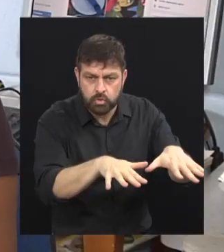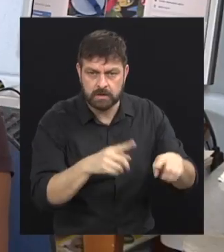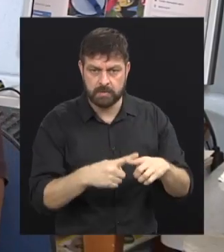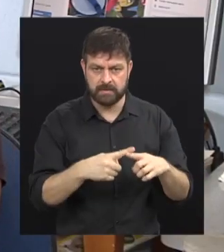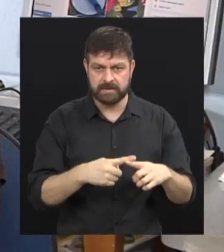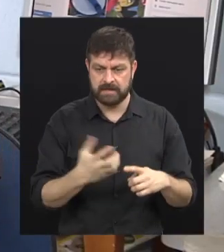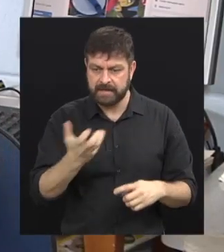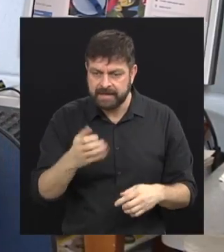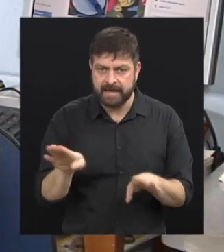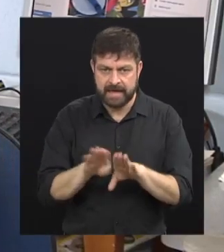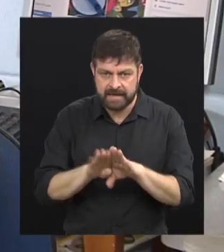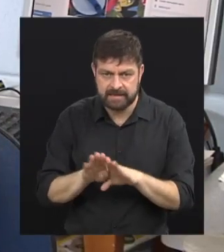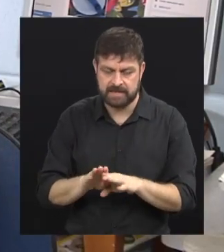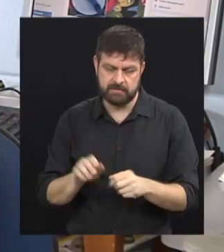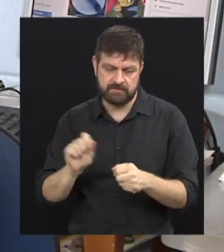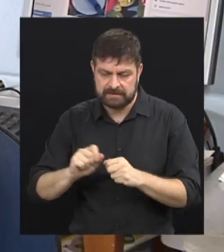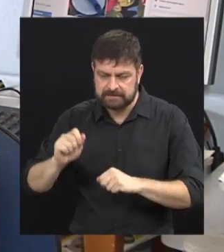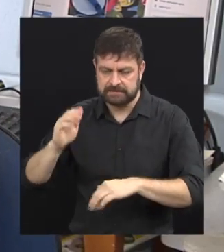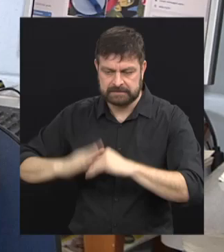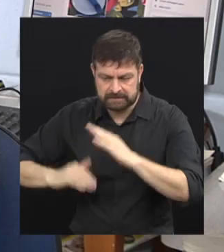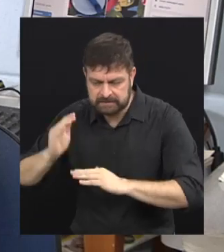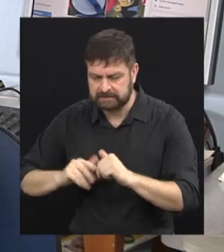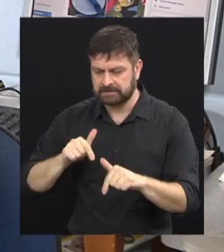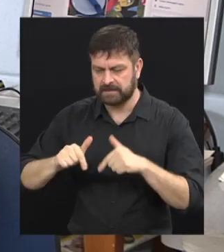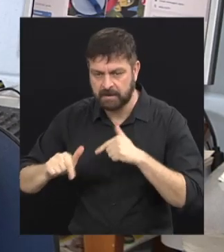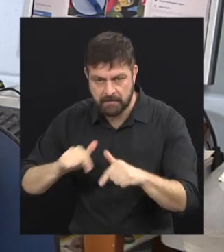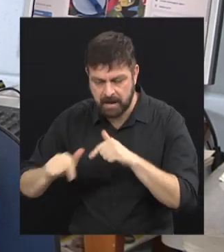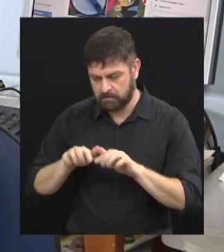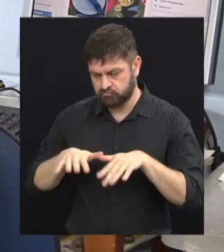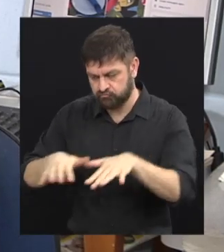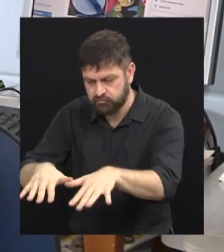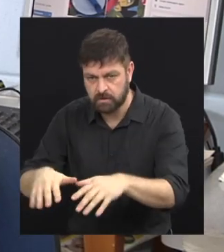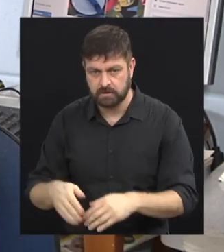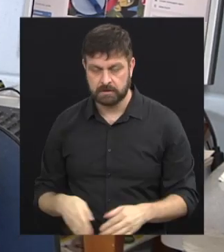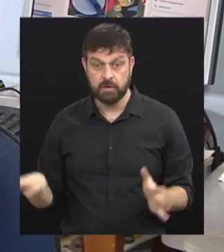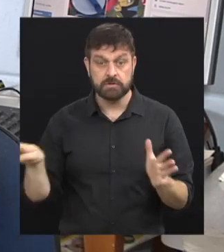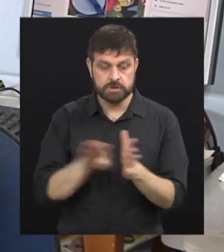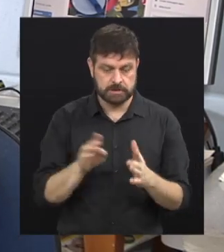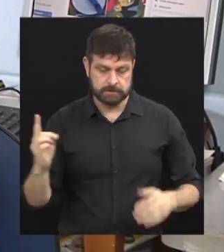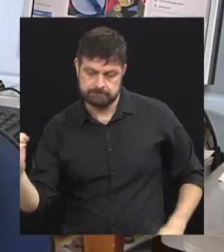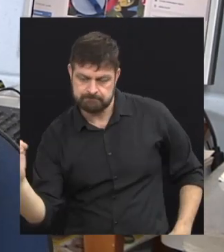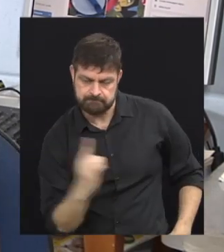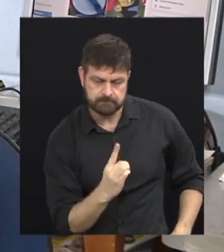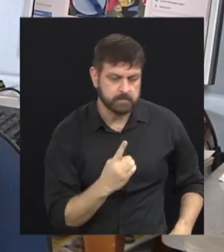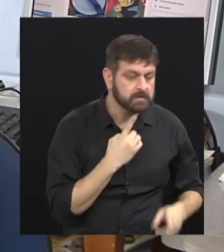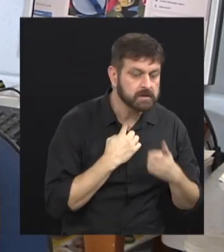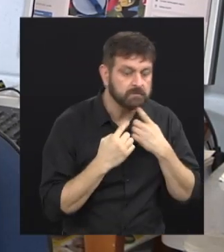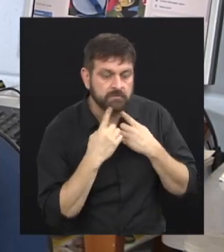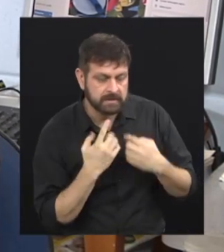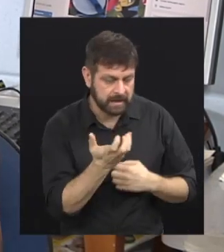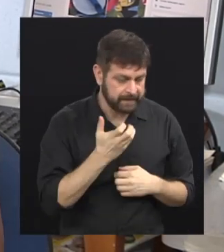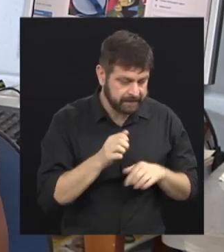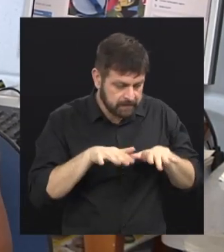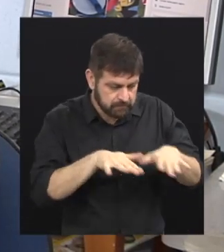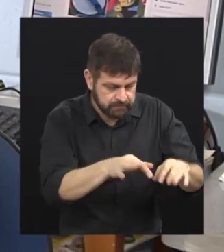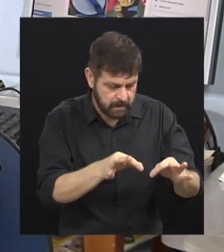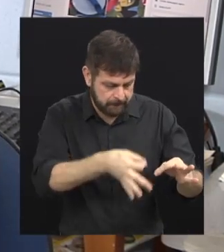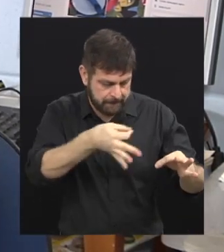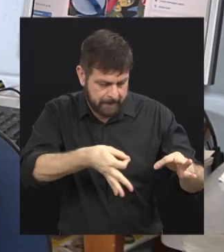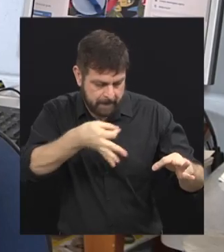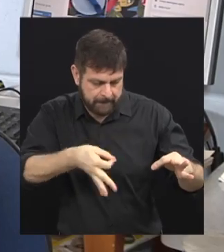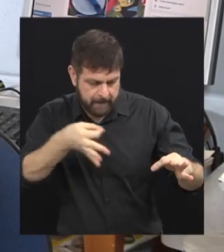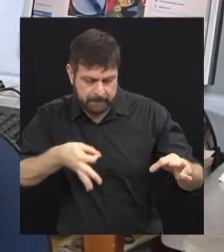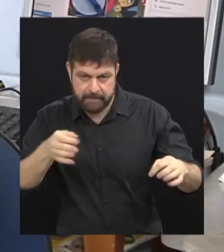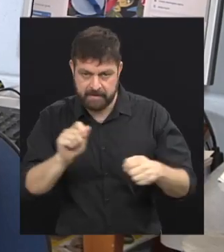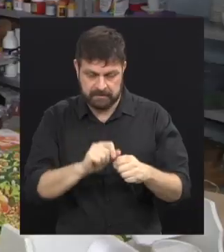elas querem também costurar pra casa, fazer as coisas. Então, elas chegam aqui com esse intuito, já. De querer costurar,